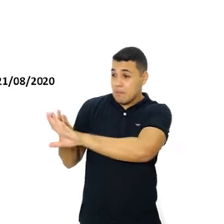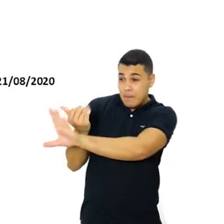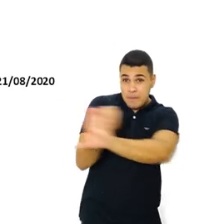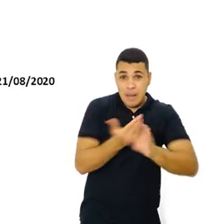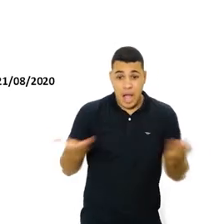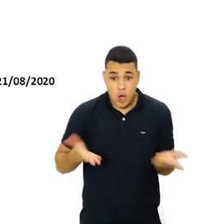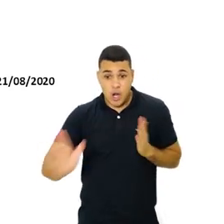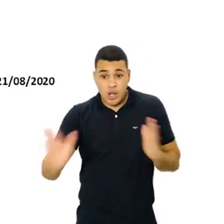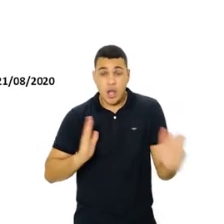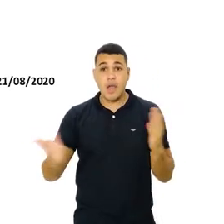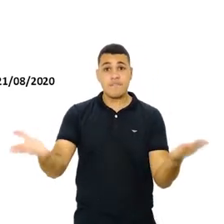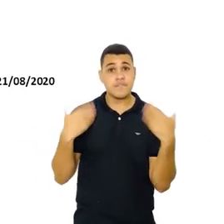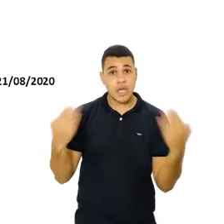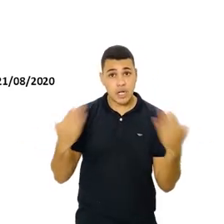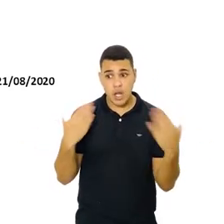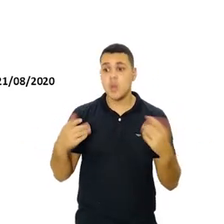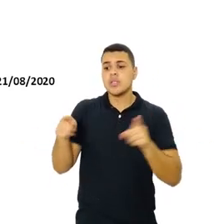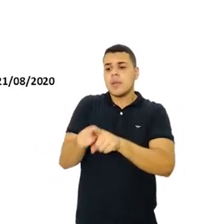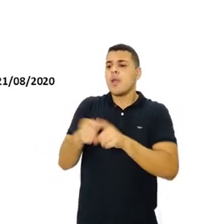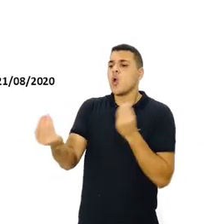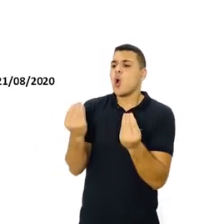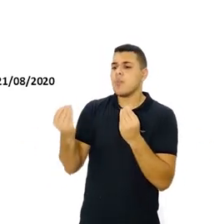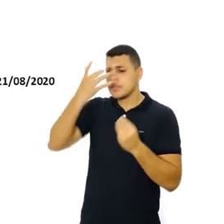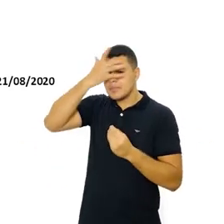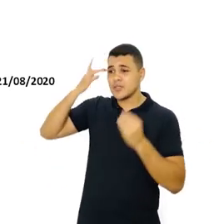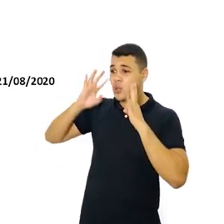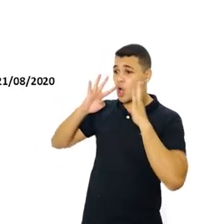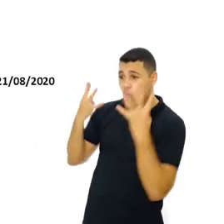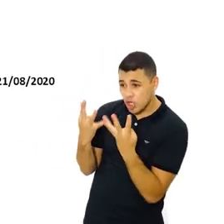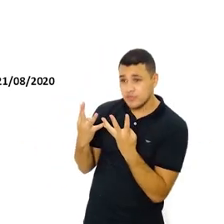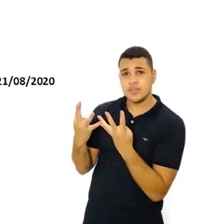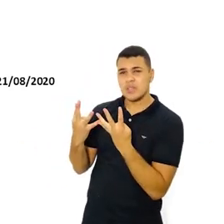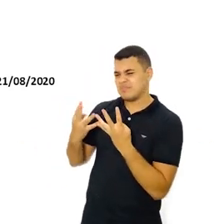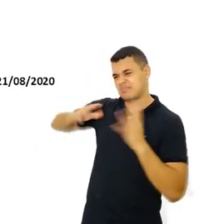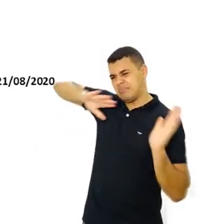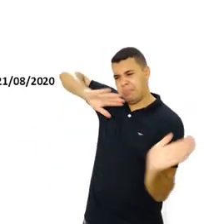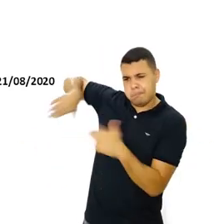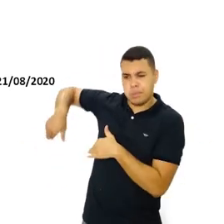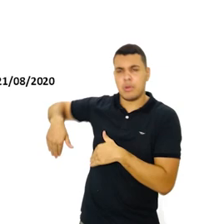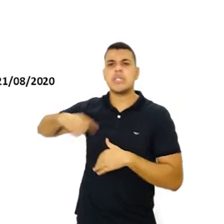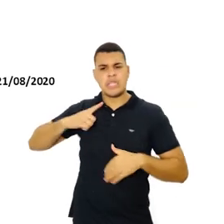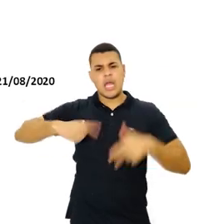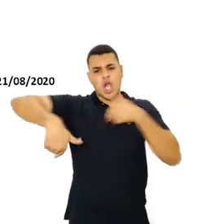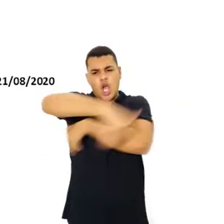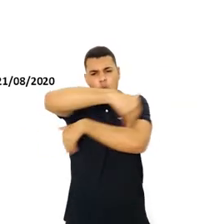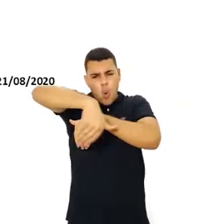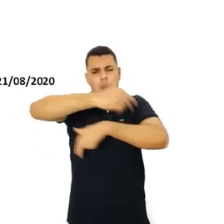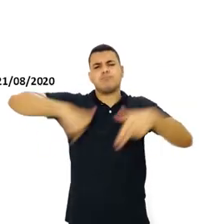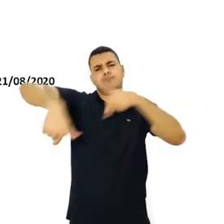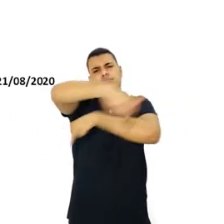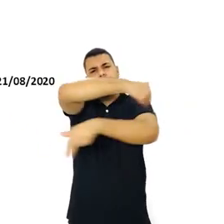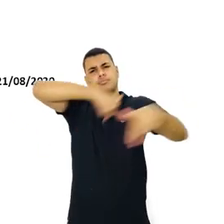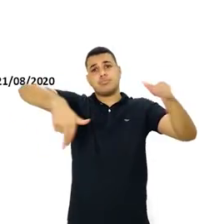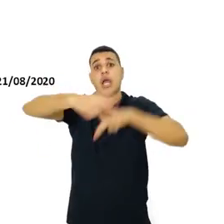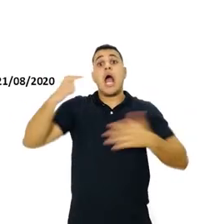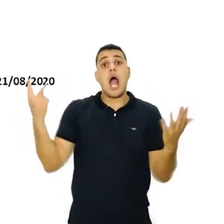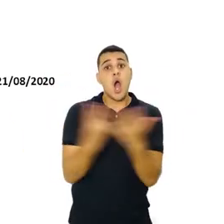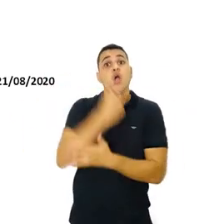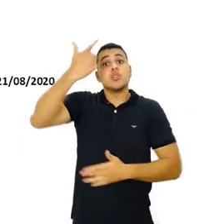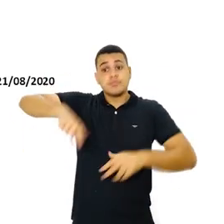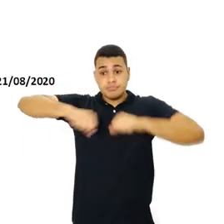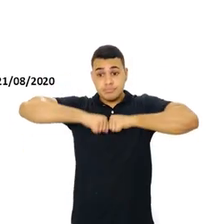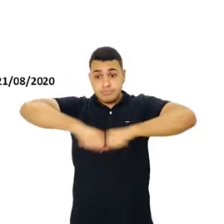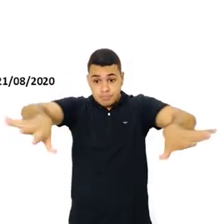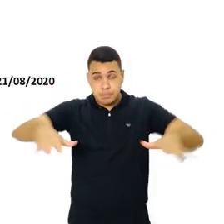Agora, com o verão e o rompimento do isolamento social por parte, principalmente dos jovens, está tendo uma segunda